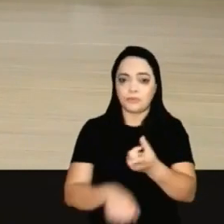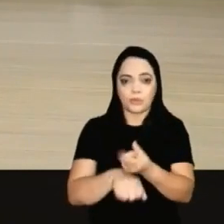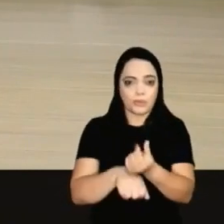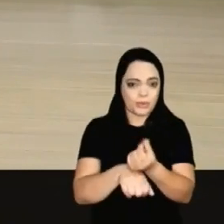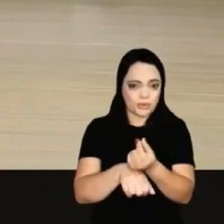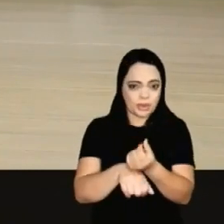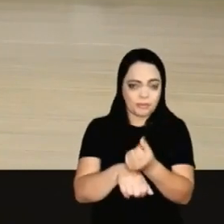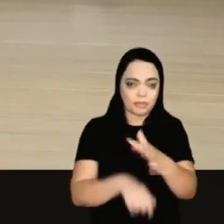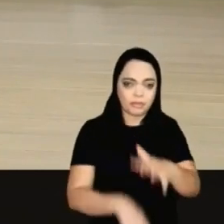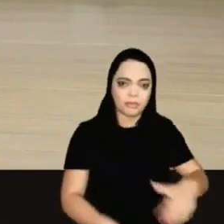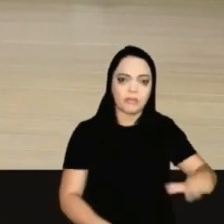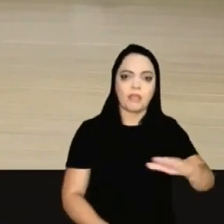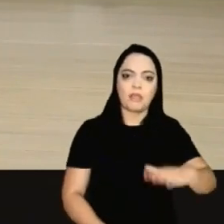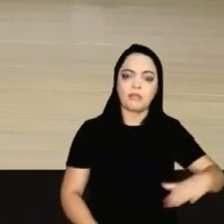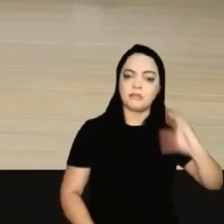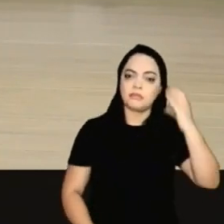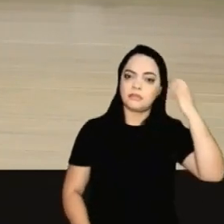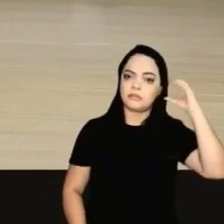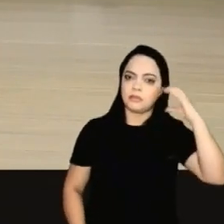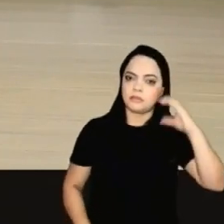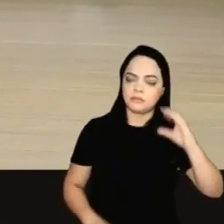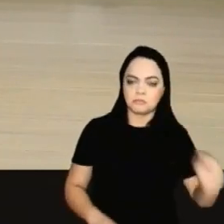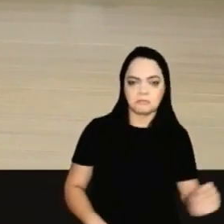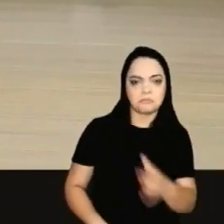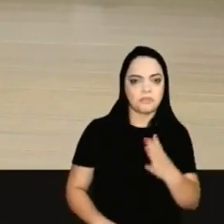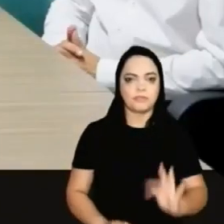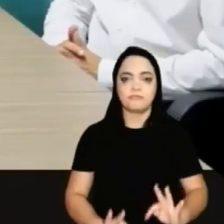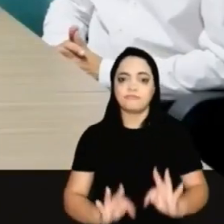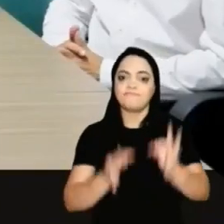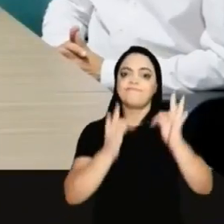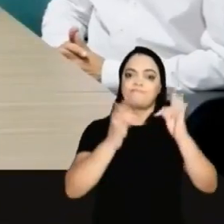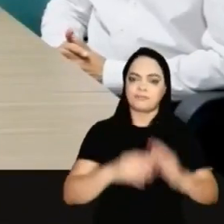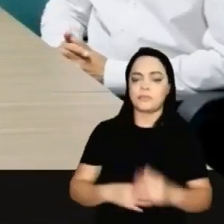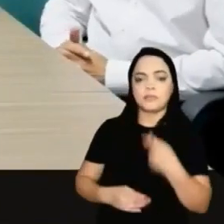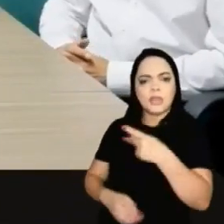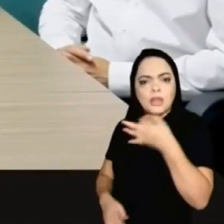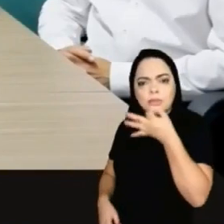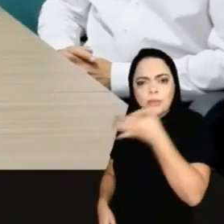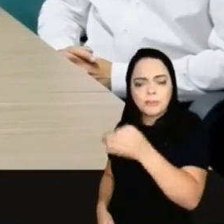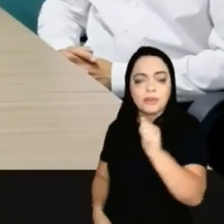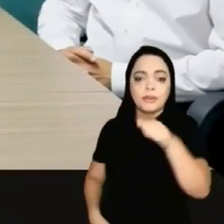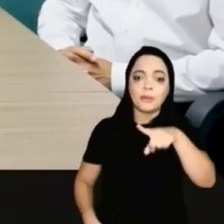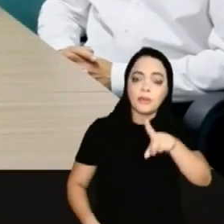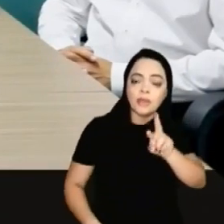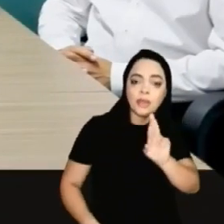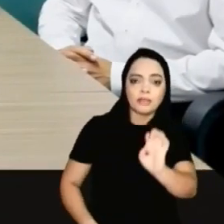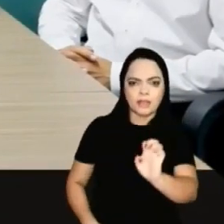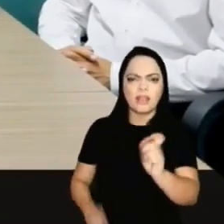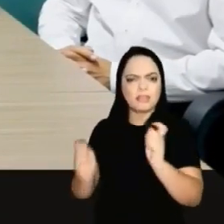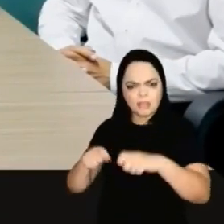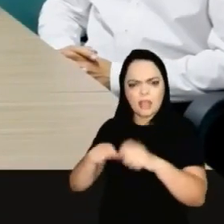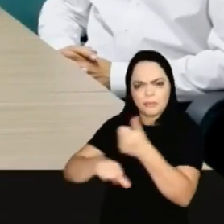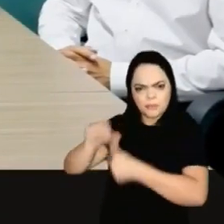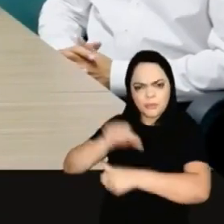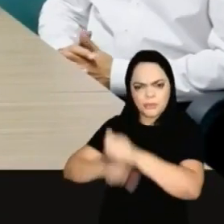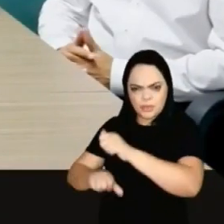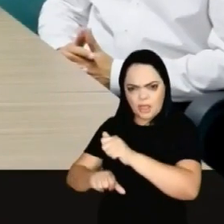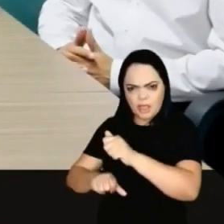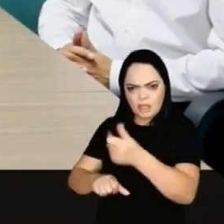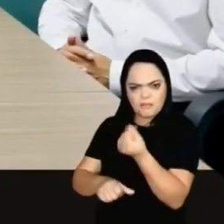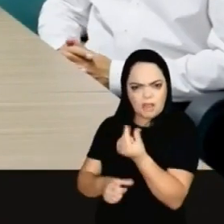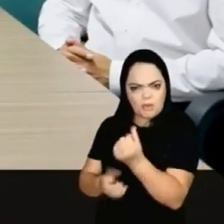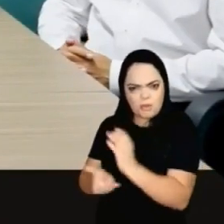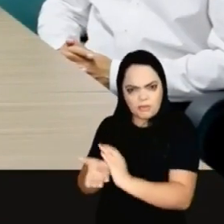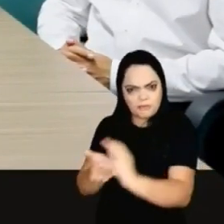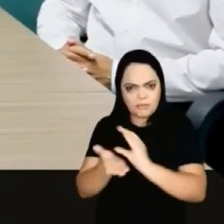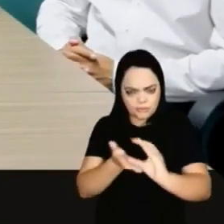do povo de Uberlândia em ciência, inovação e tecnologia Na sua opinião André Como podemos mudar essa triste realidade hoje